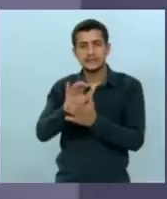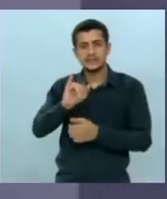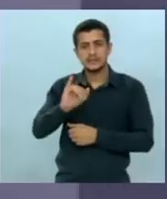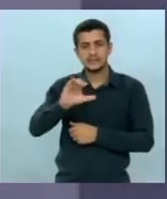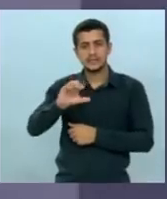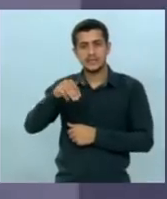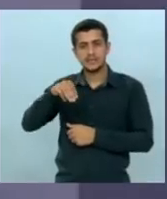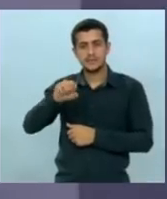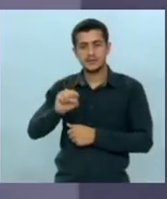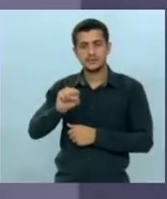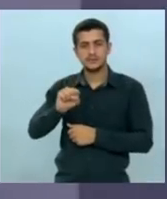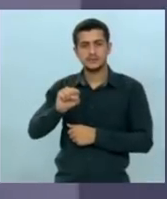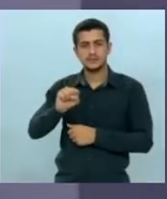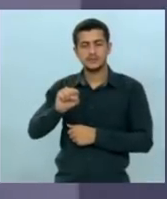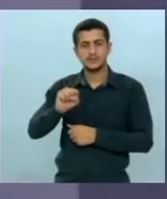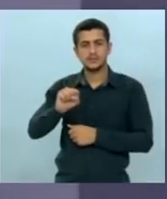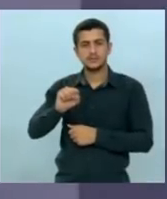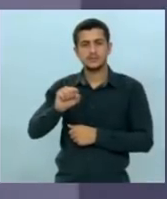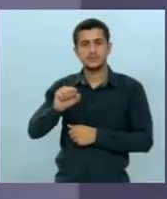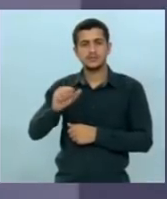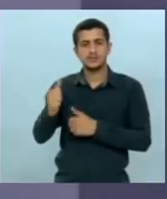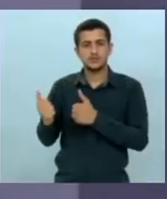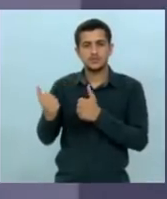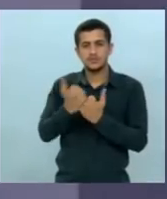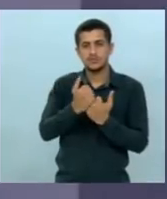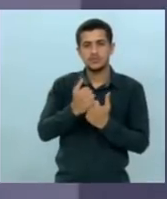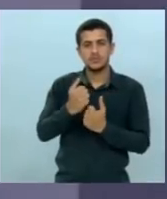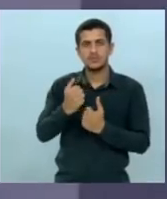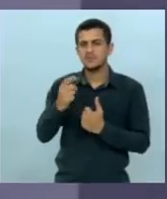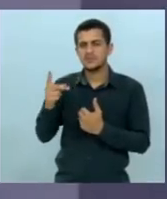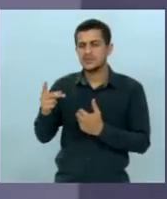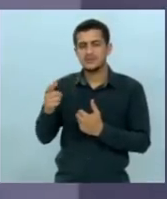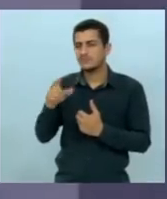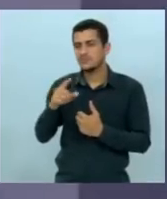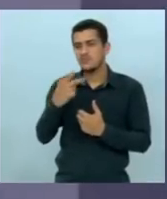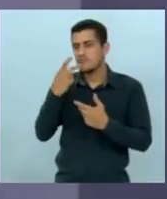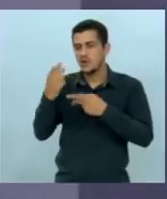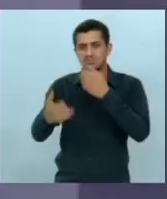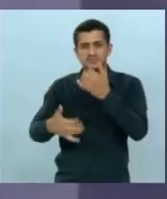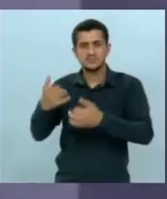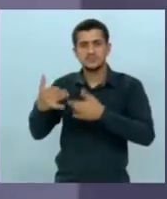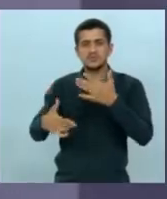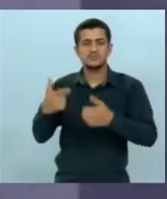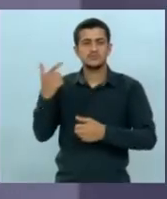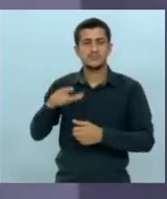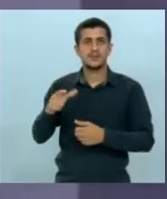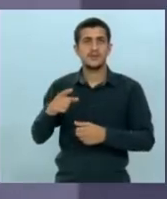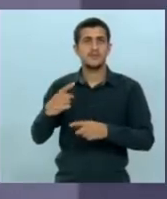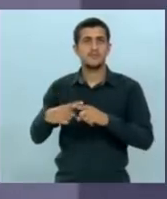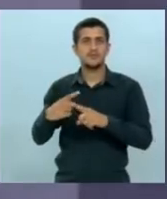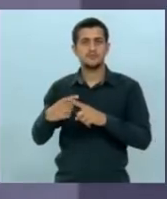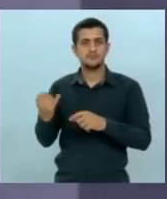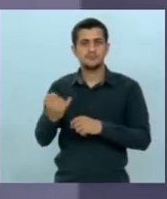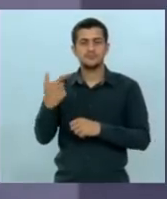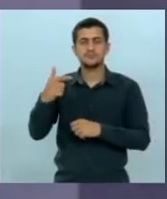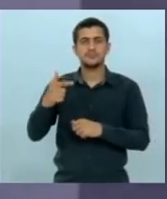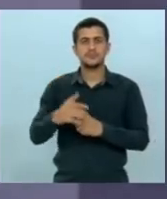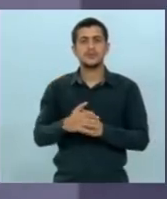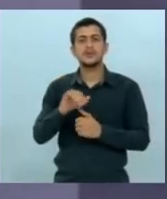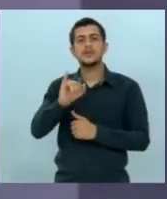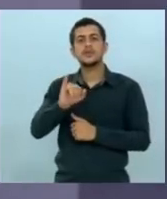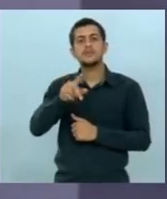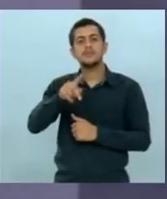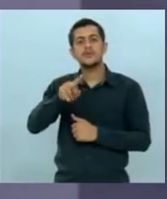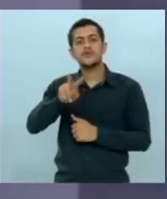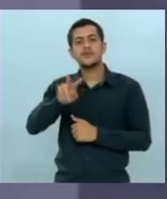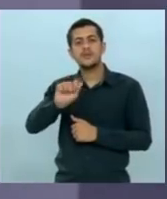equalizador que voltou no lugar do garantido você não fala sobre isso por que não noticia sobre isso e o IPVA que você